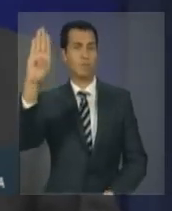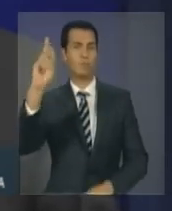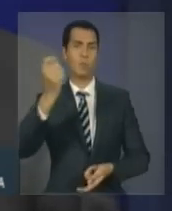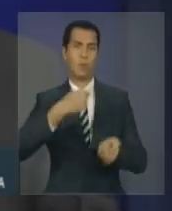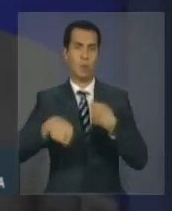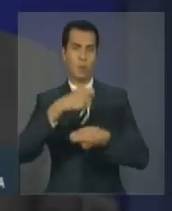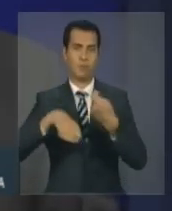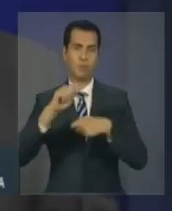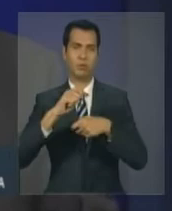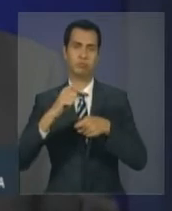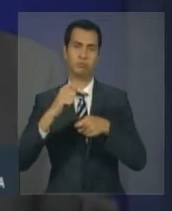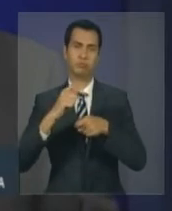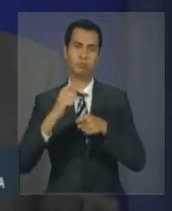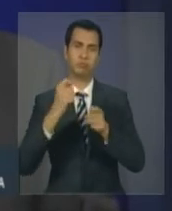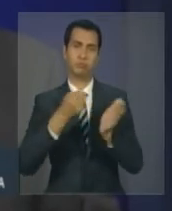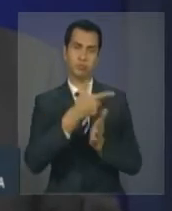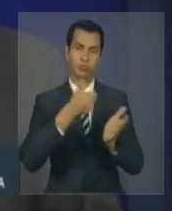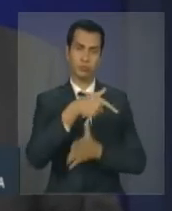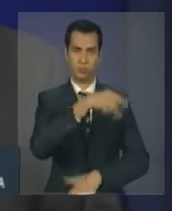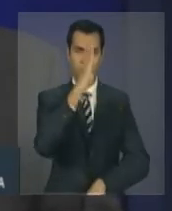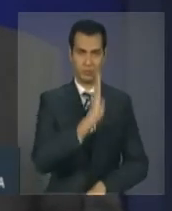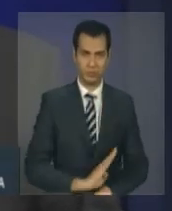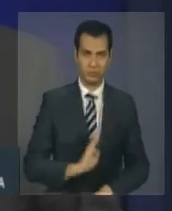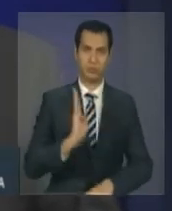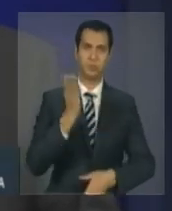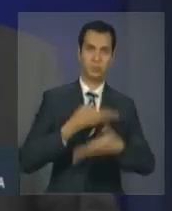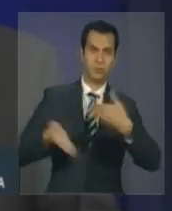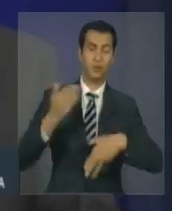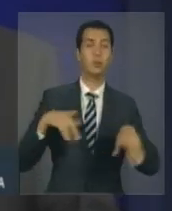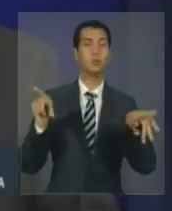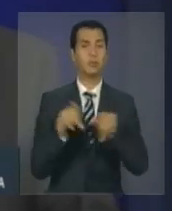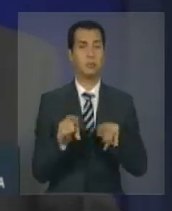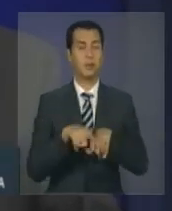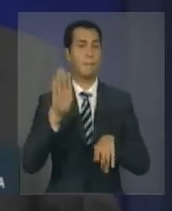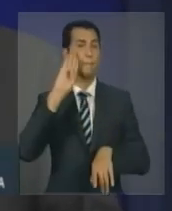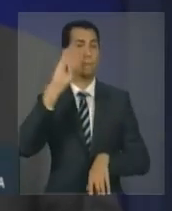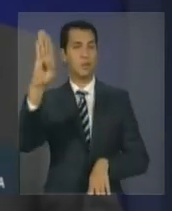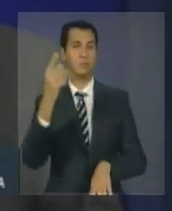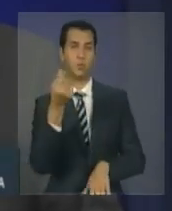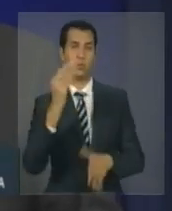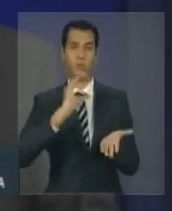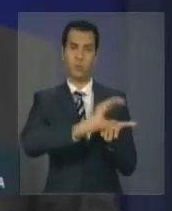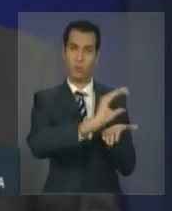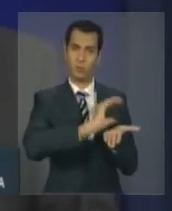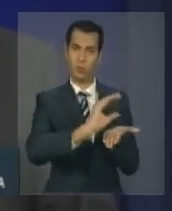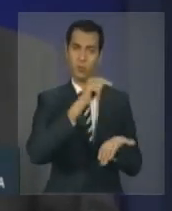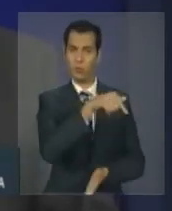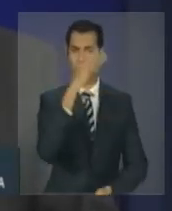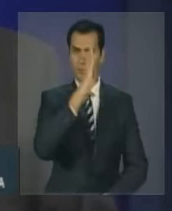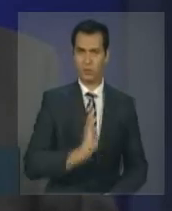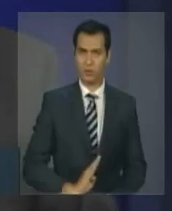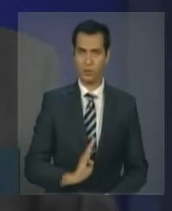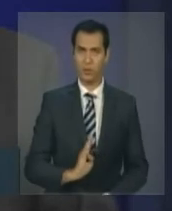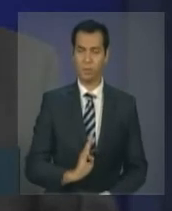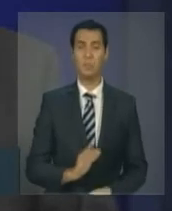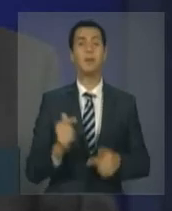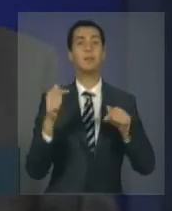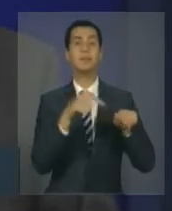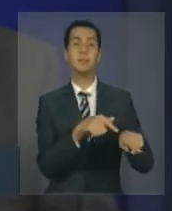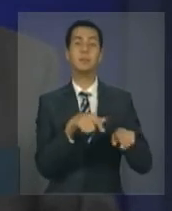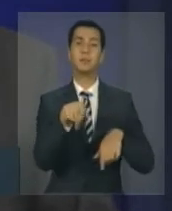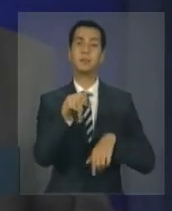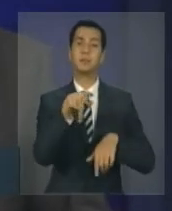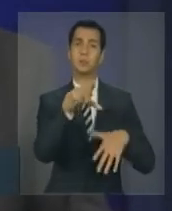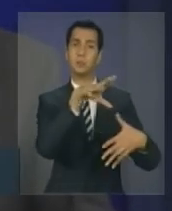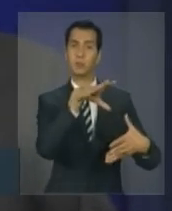o principal investidor no Brasil. Gostava de sublinhar que o Mercosul é destino de mais investimento direto